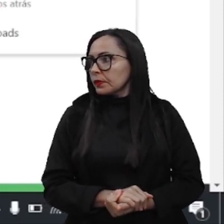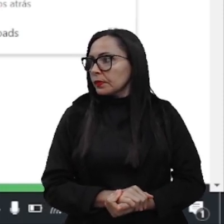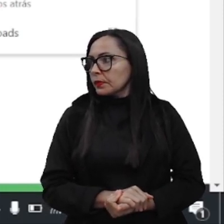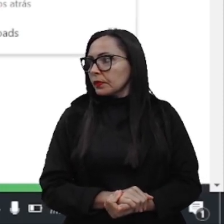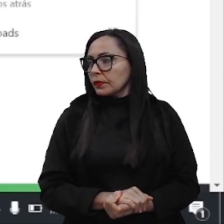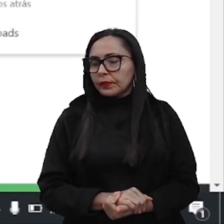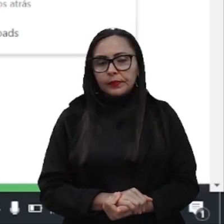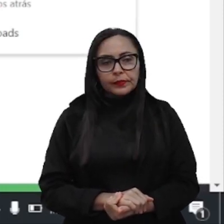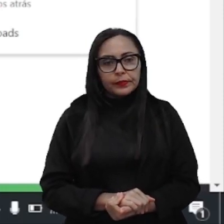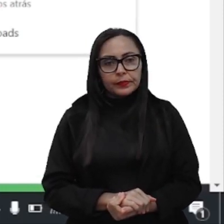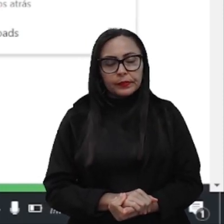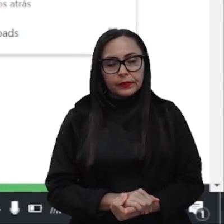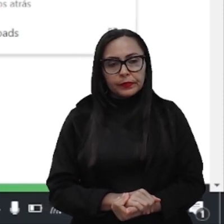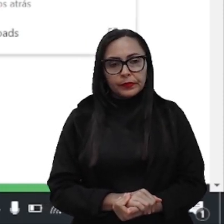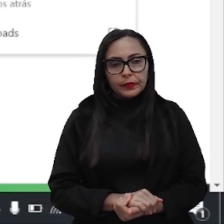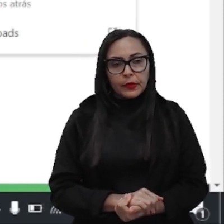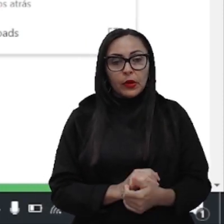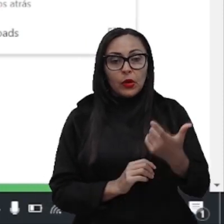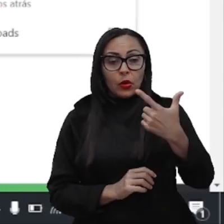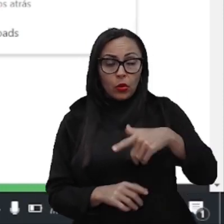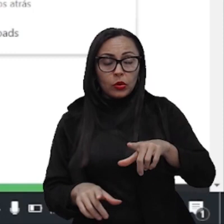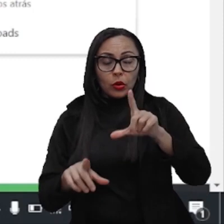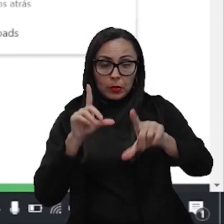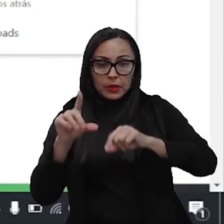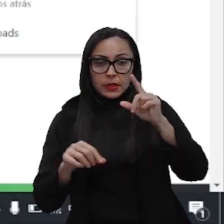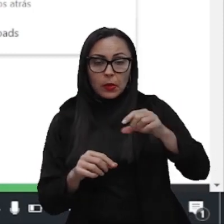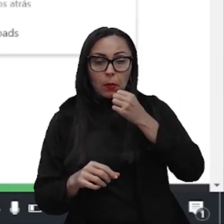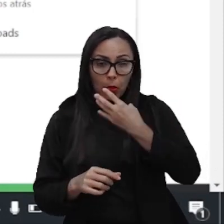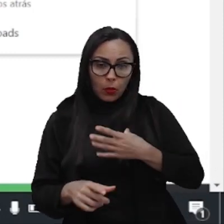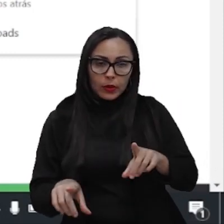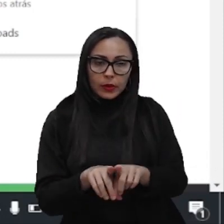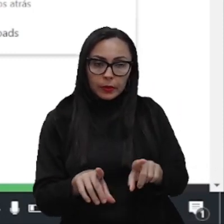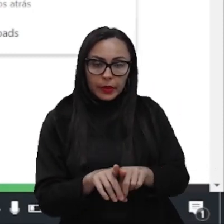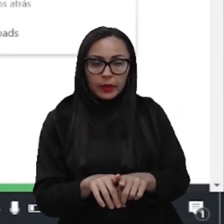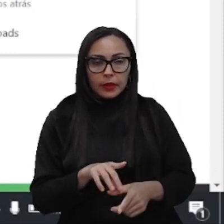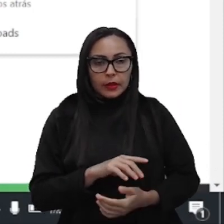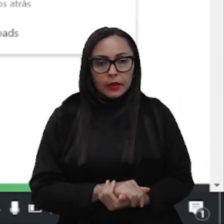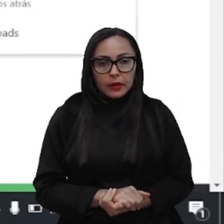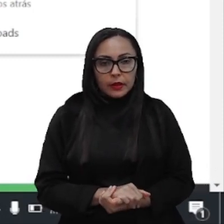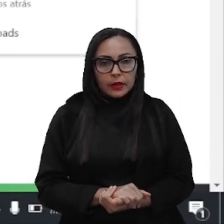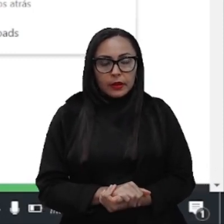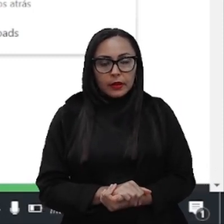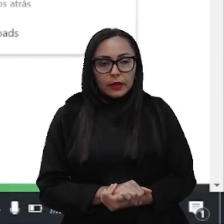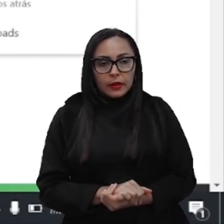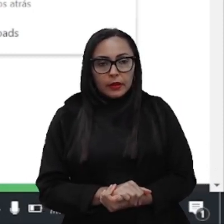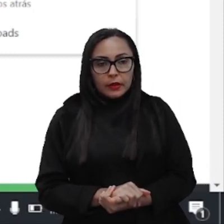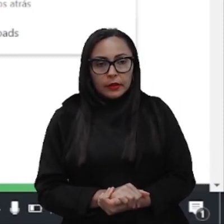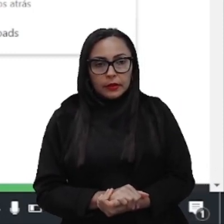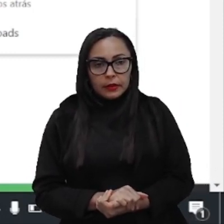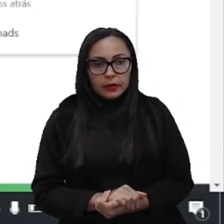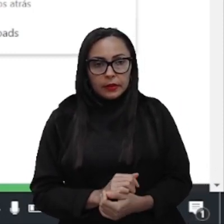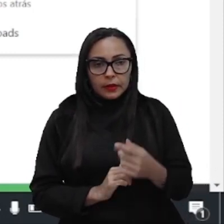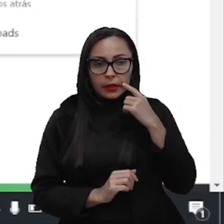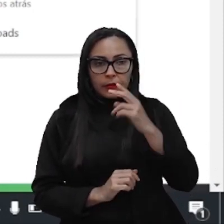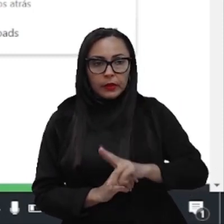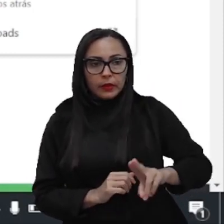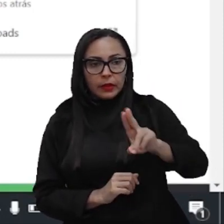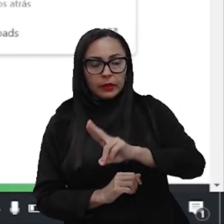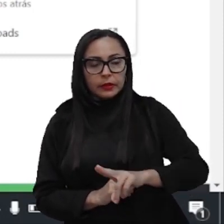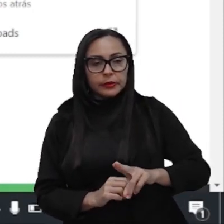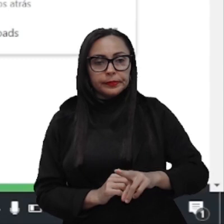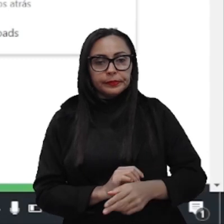Outra opção também, que eu vou mostrar mais adiante, nas práticas que gente tiver, Pra usar também o VS Code que vocês já estão acostumados